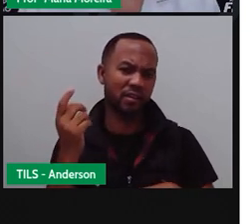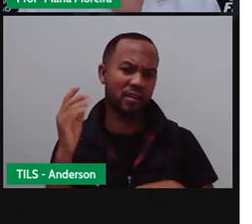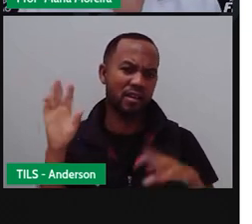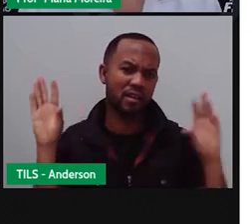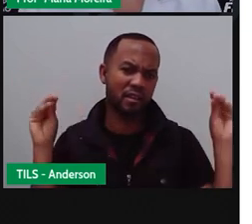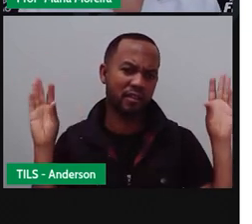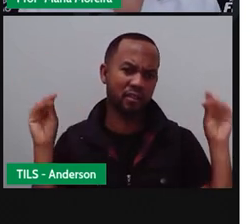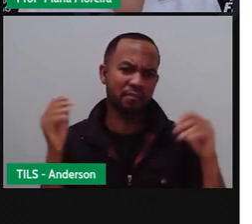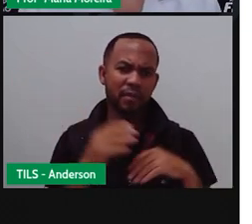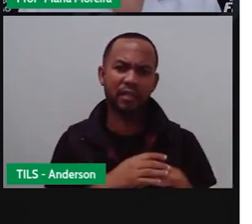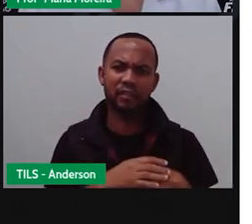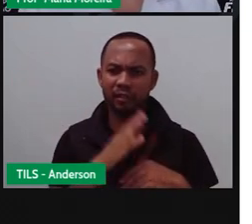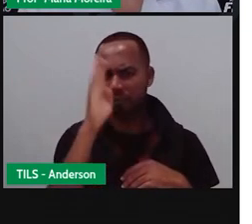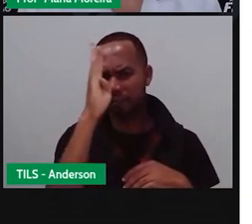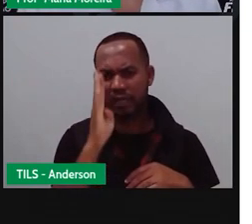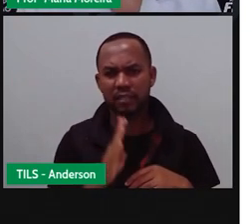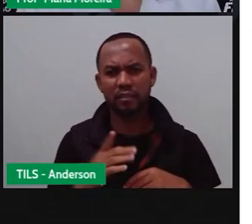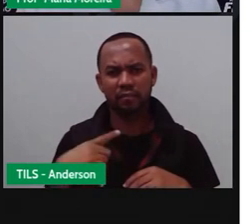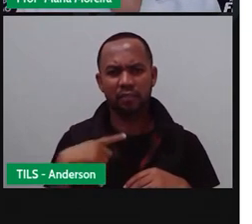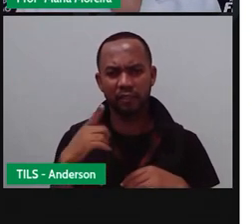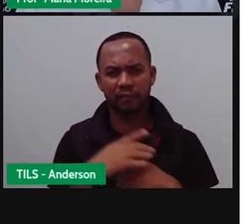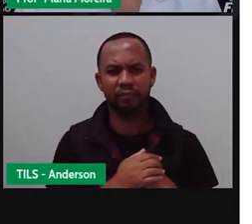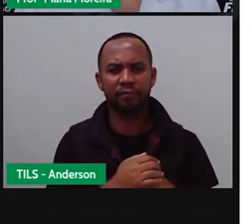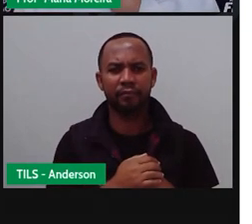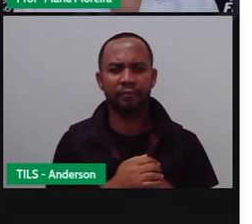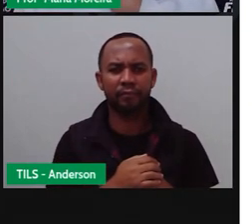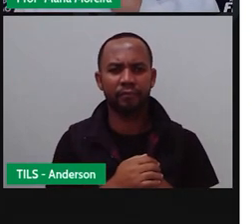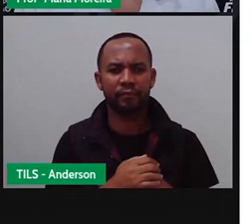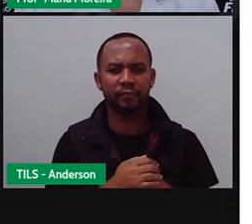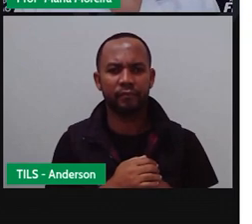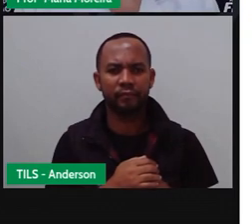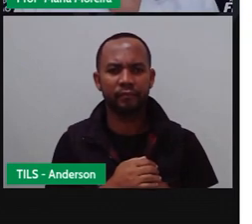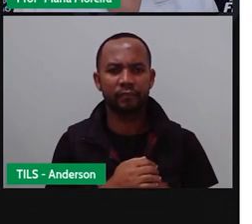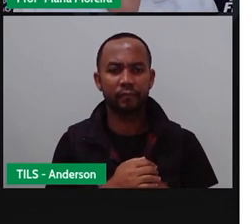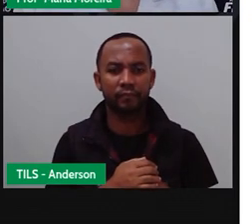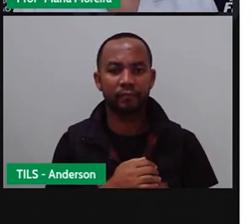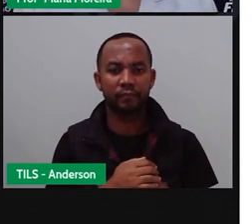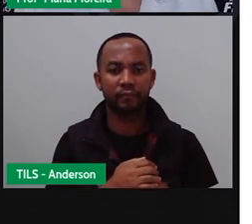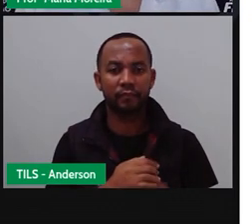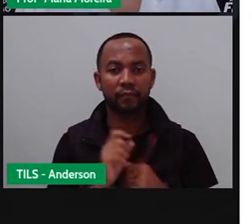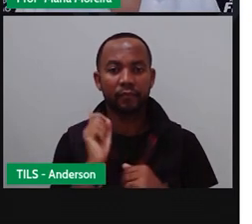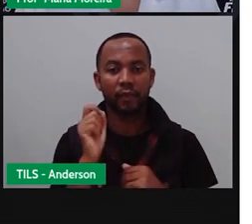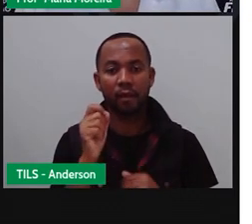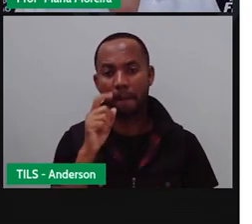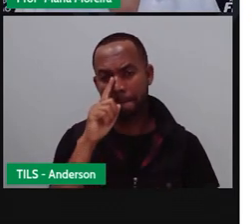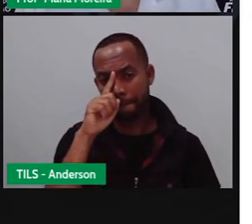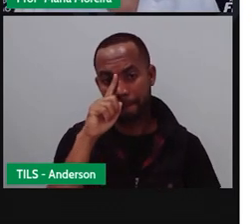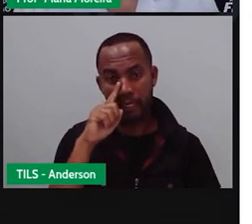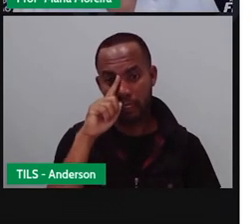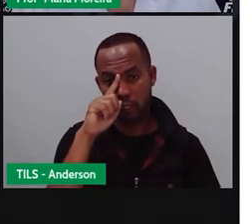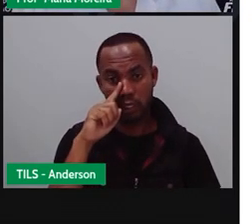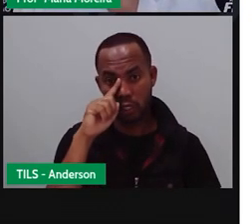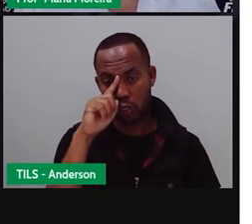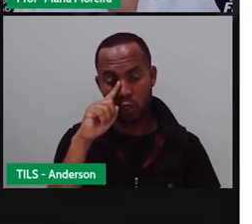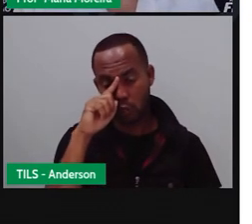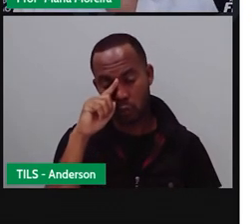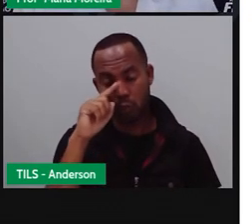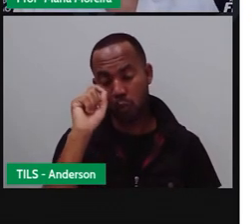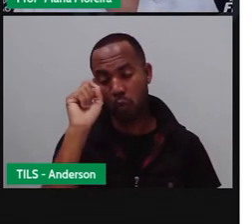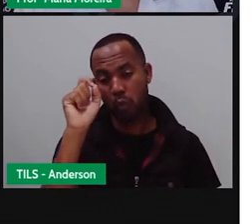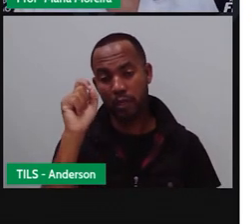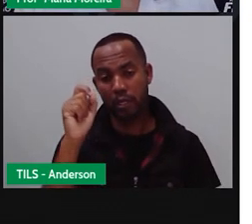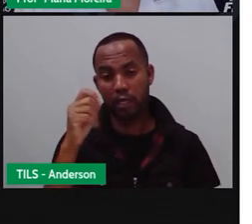natureza. Bom, criticamente em perigo. O que seria uma espécie